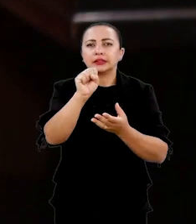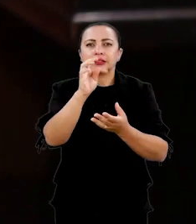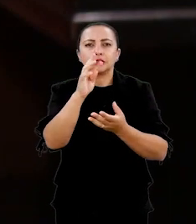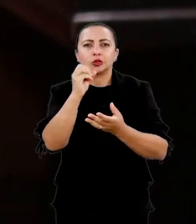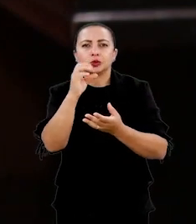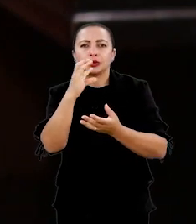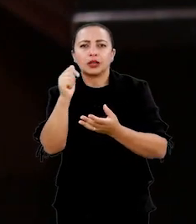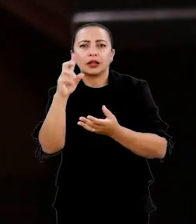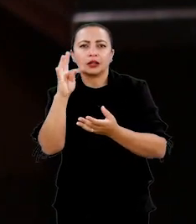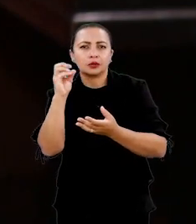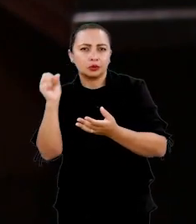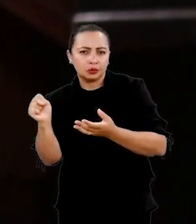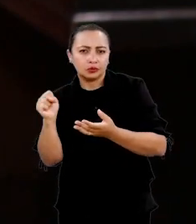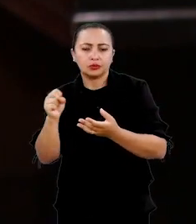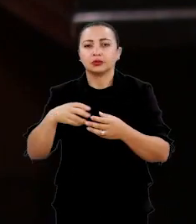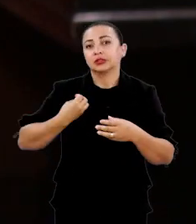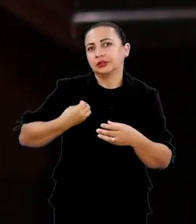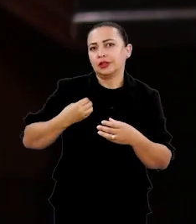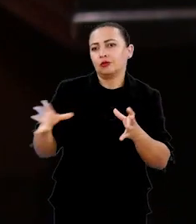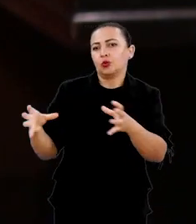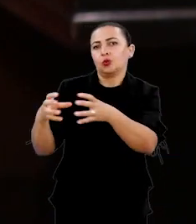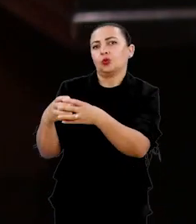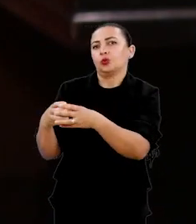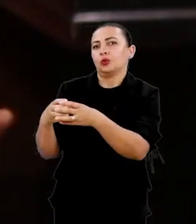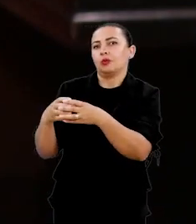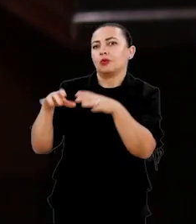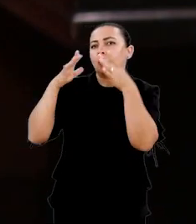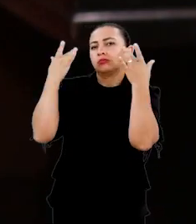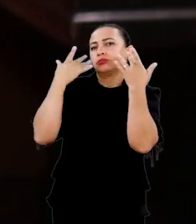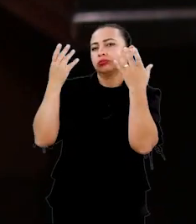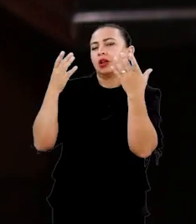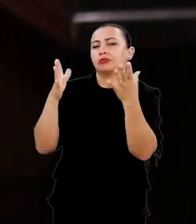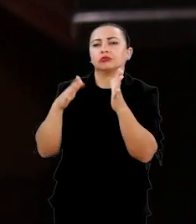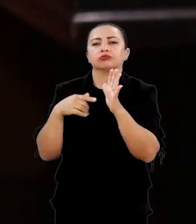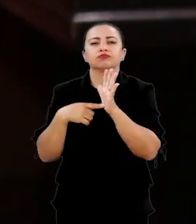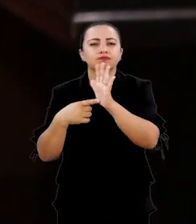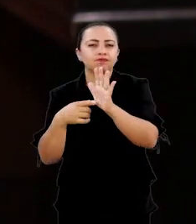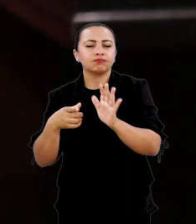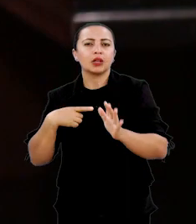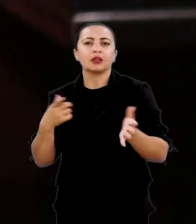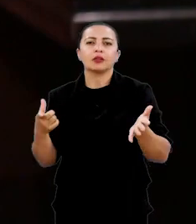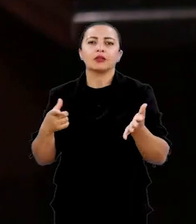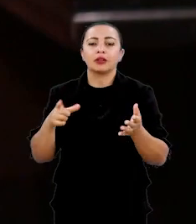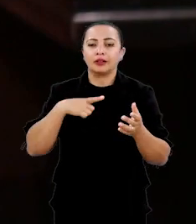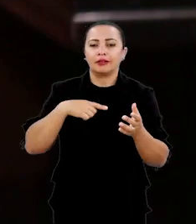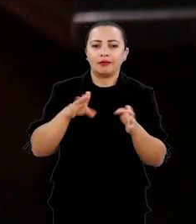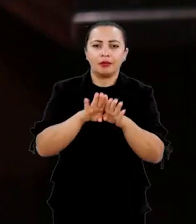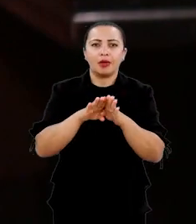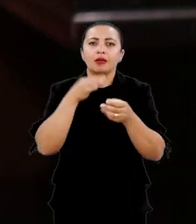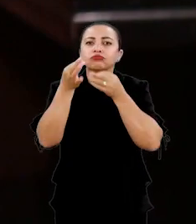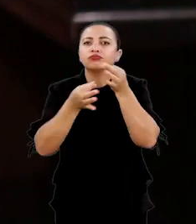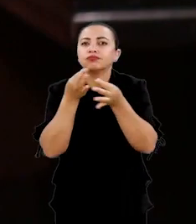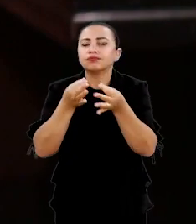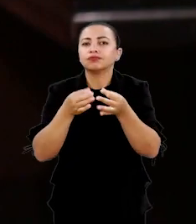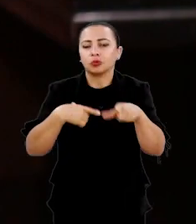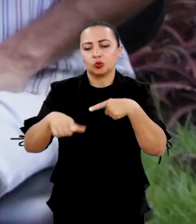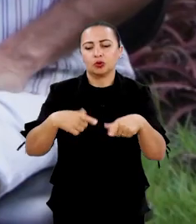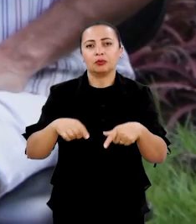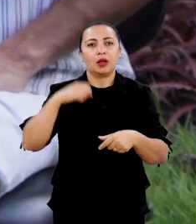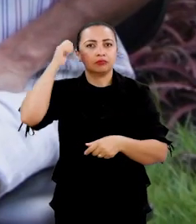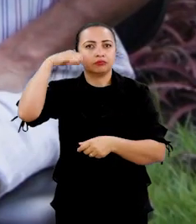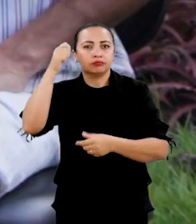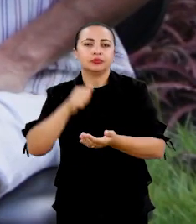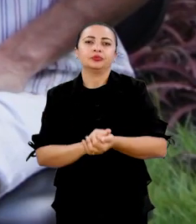espetáculos os quais ele participou e aí junto com esses espetáculos tem as críticas das atuações dele.